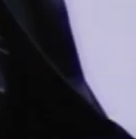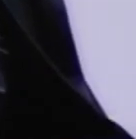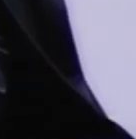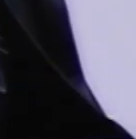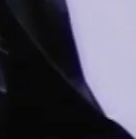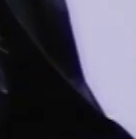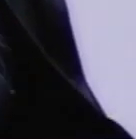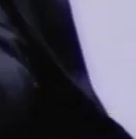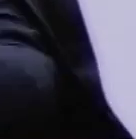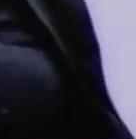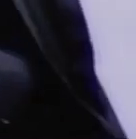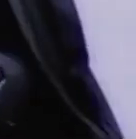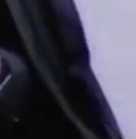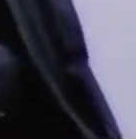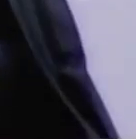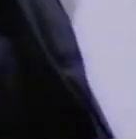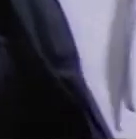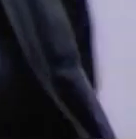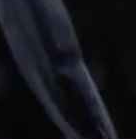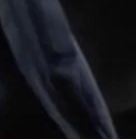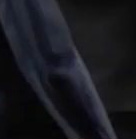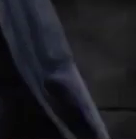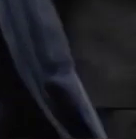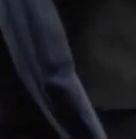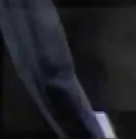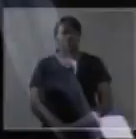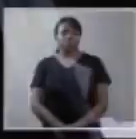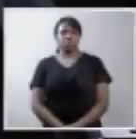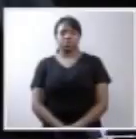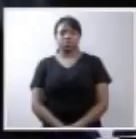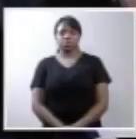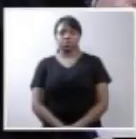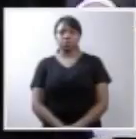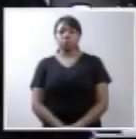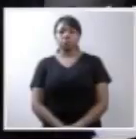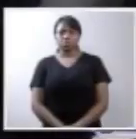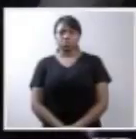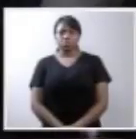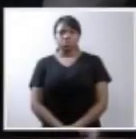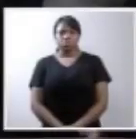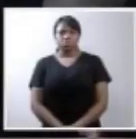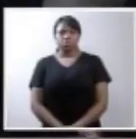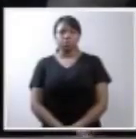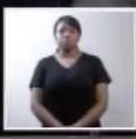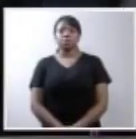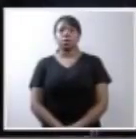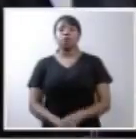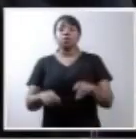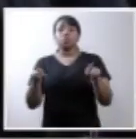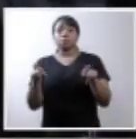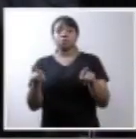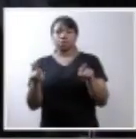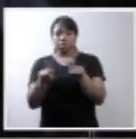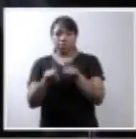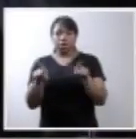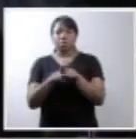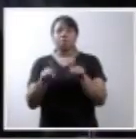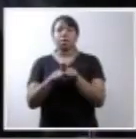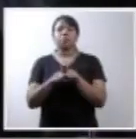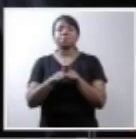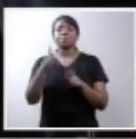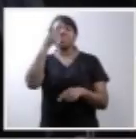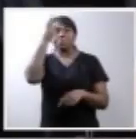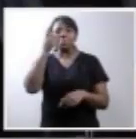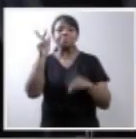retomar os debates dessa audiência pública. Vamos assistir. ...e também as pessoas naturais